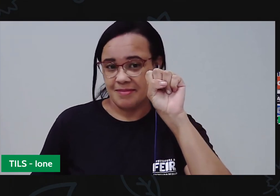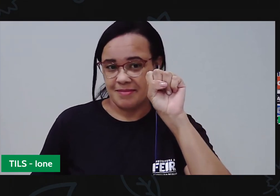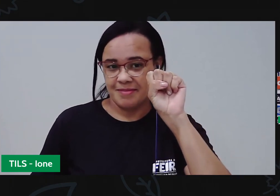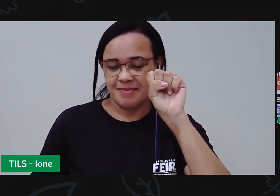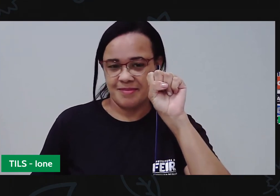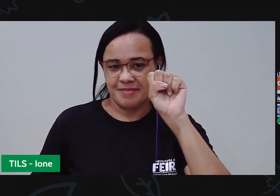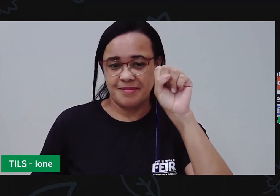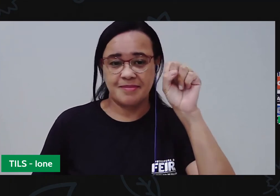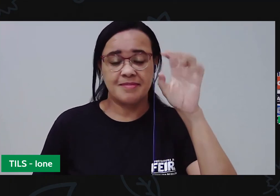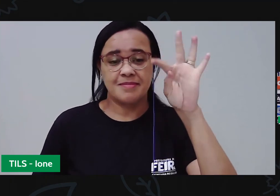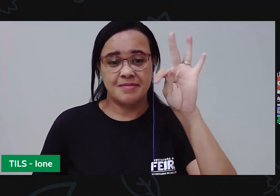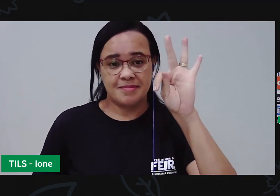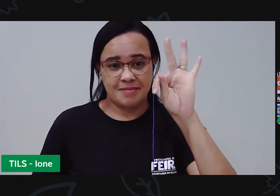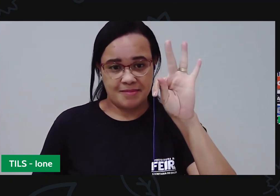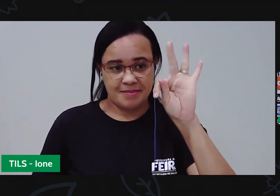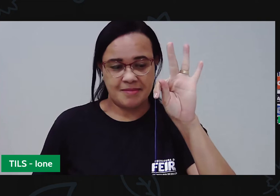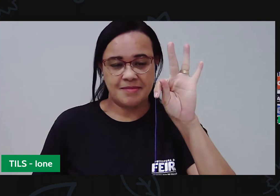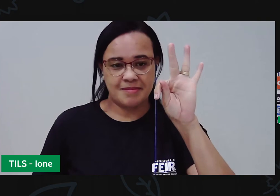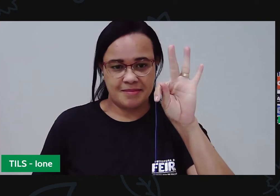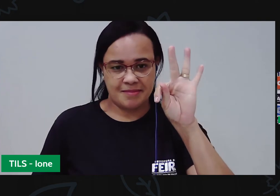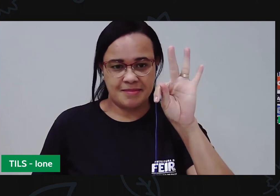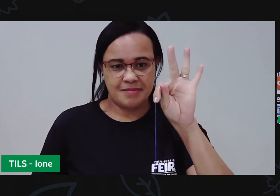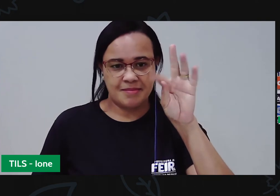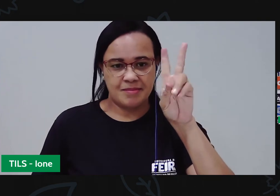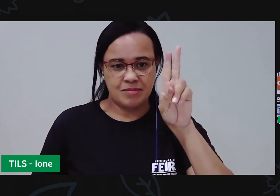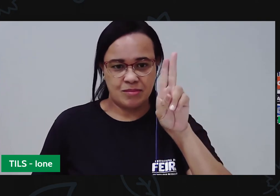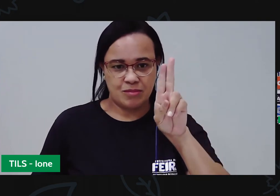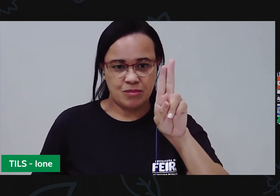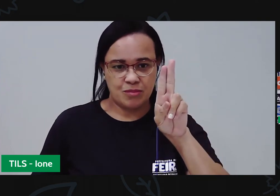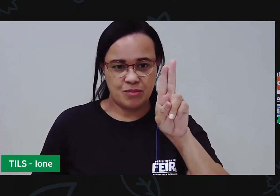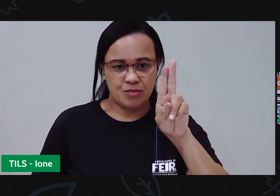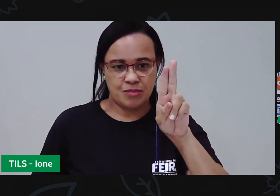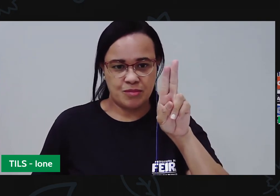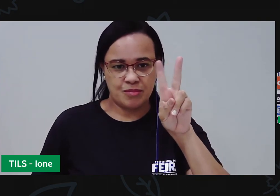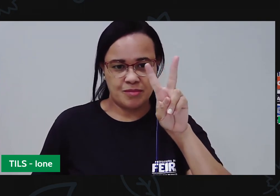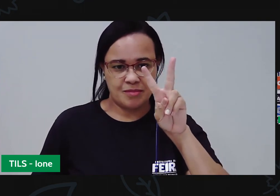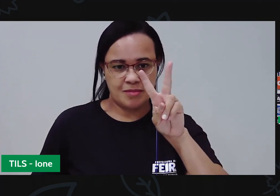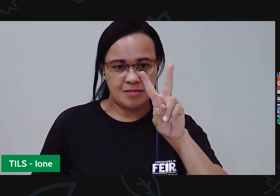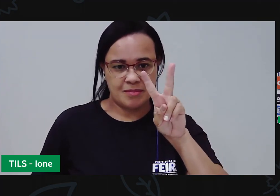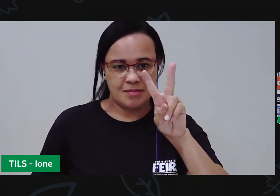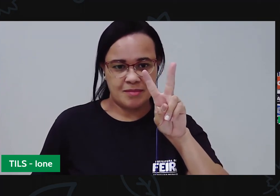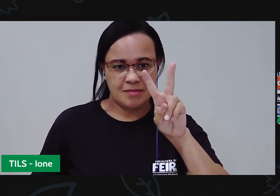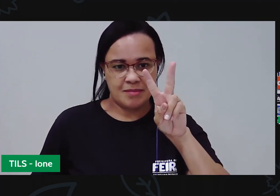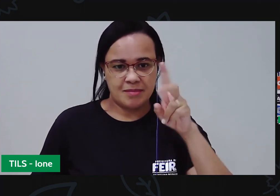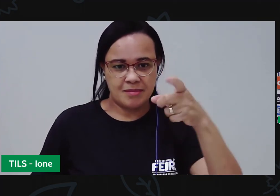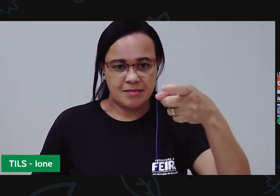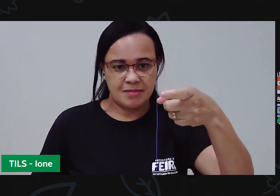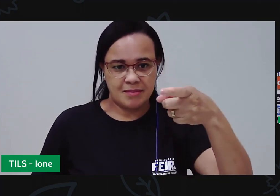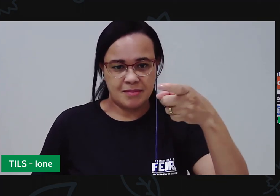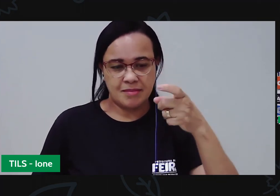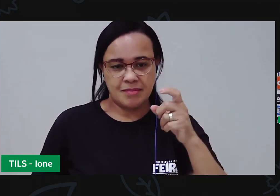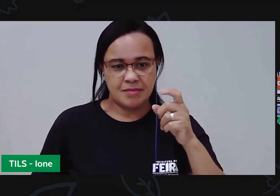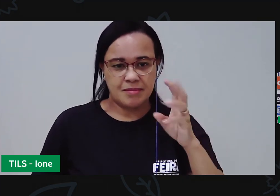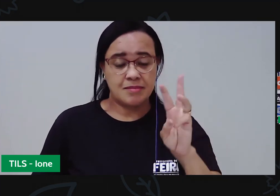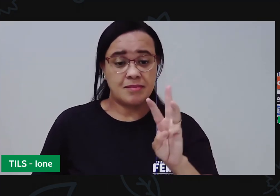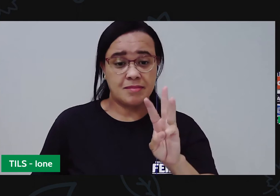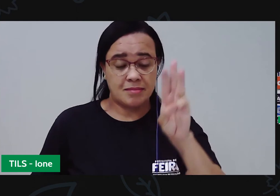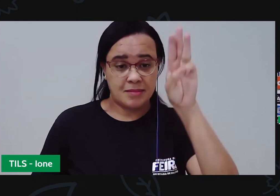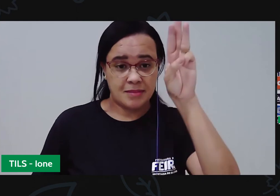Tê U V W